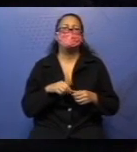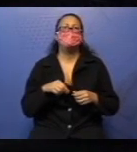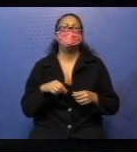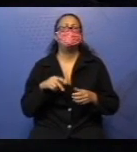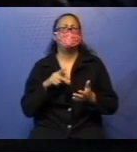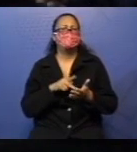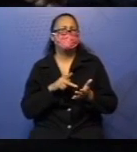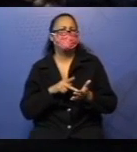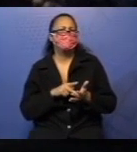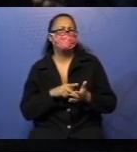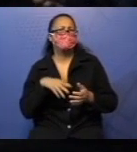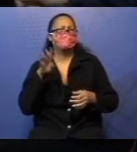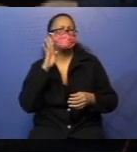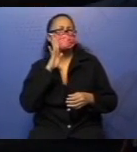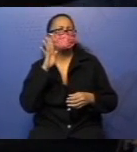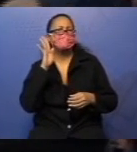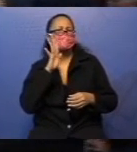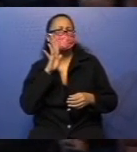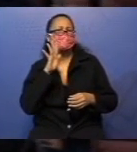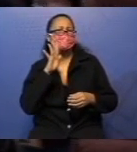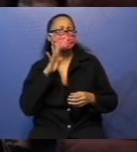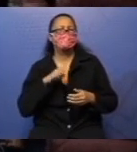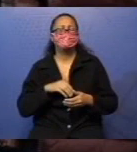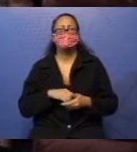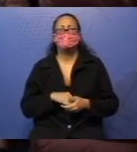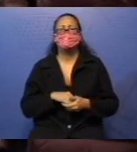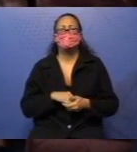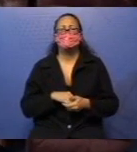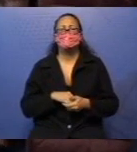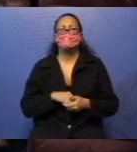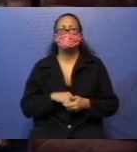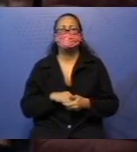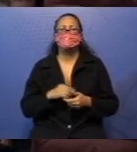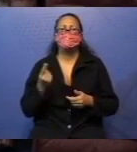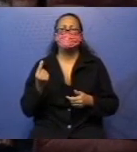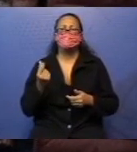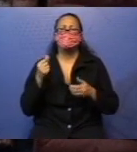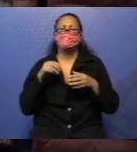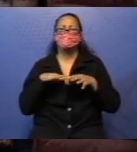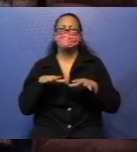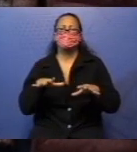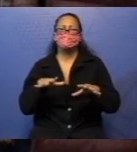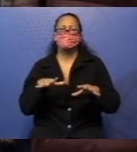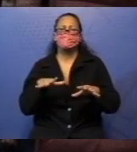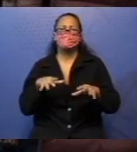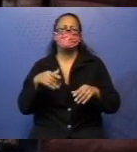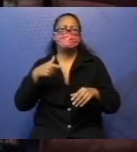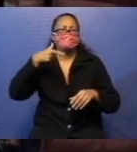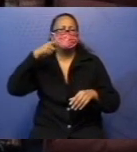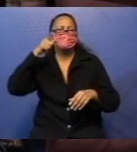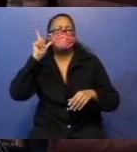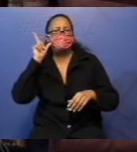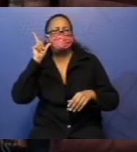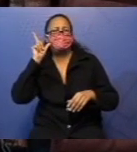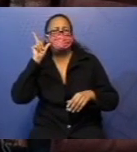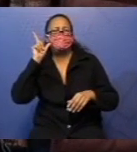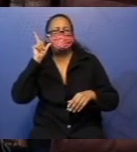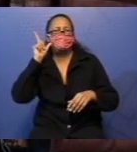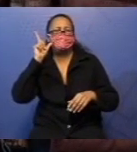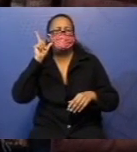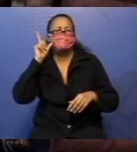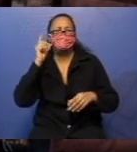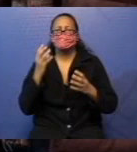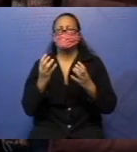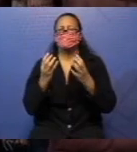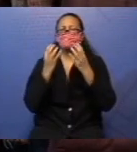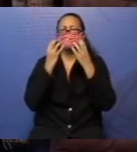legal. Da hora. Torrei minha semanada ontem com um belo lanche. Olha a cara da